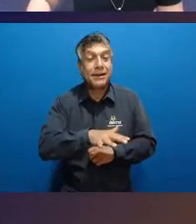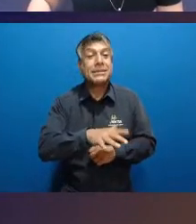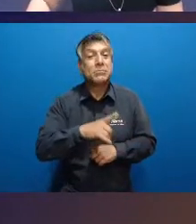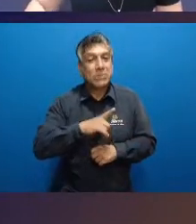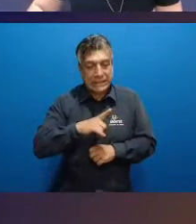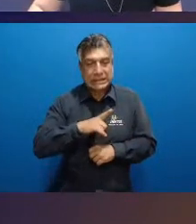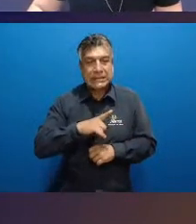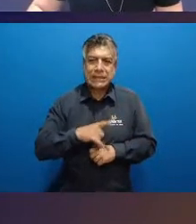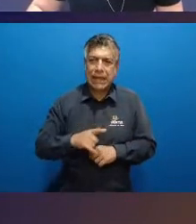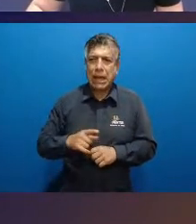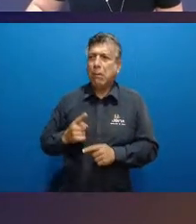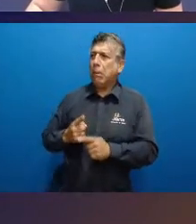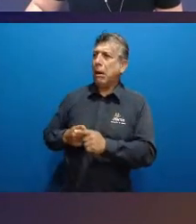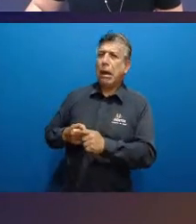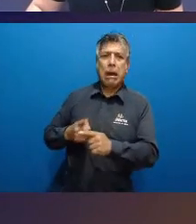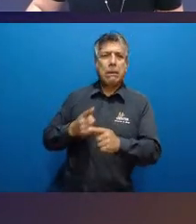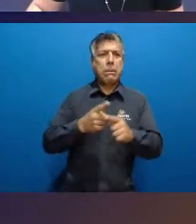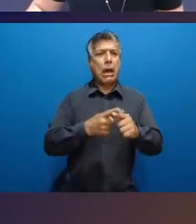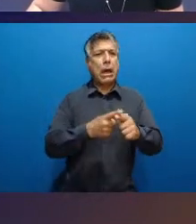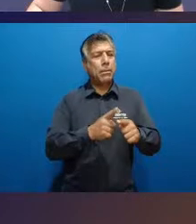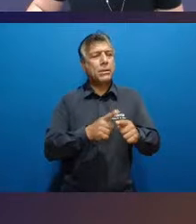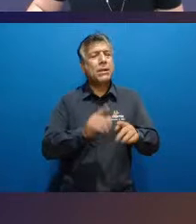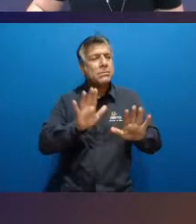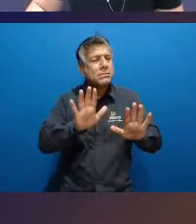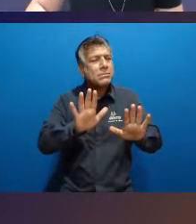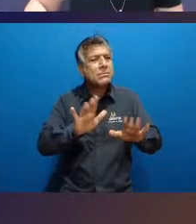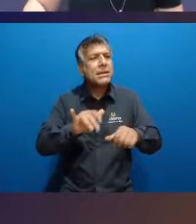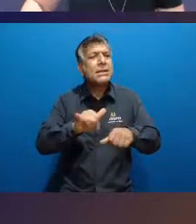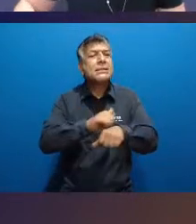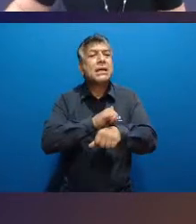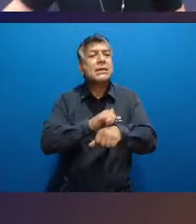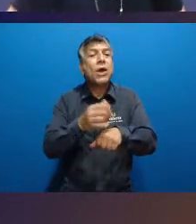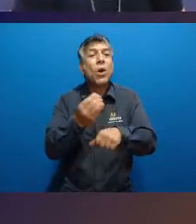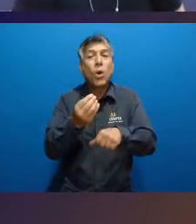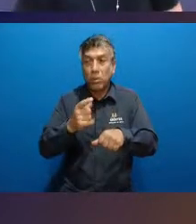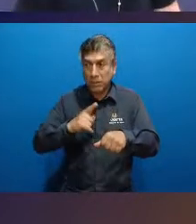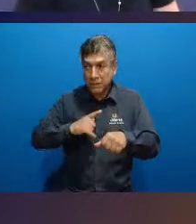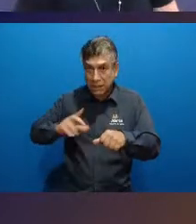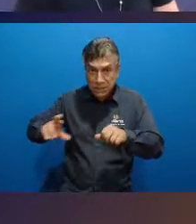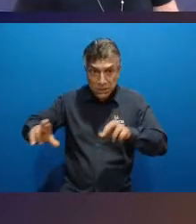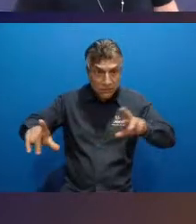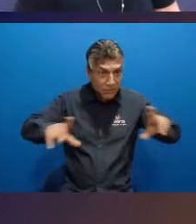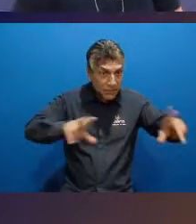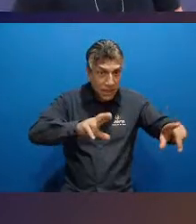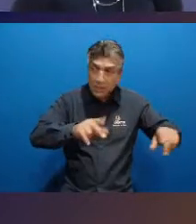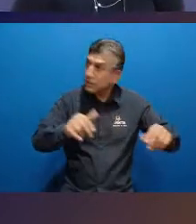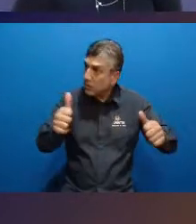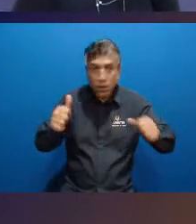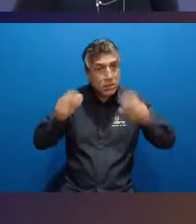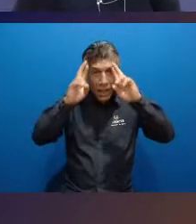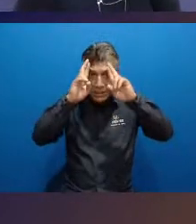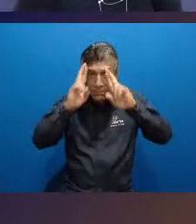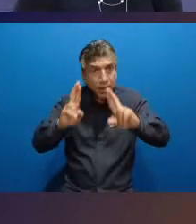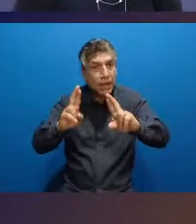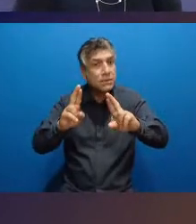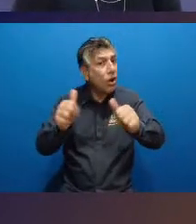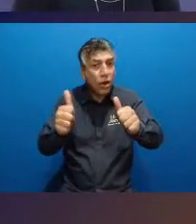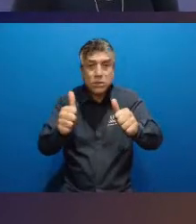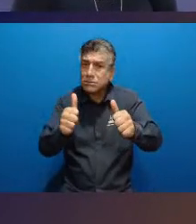essas intolerâncias, pensar estratégias de conviver com as diferenças e respeitando as diferenças. Acho que isso é fundamental.